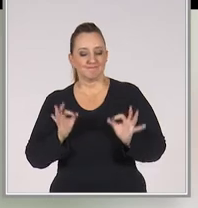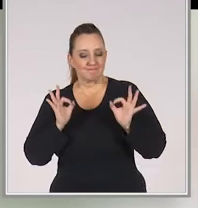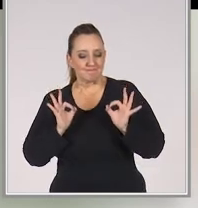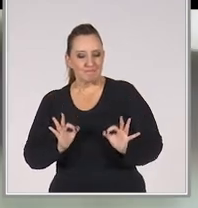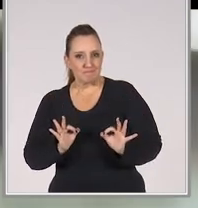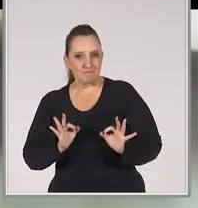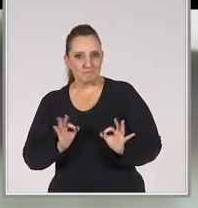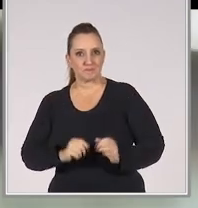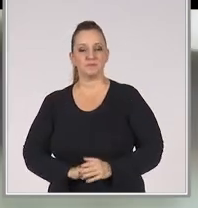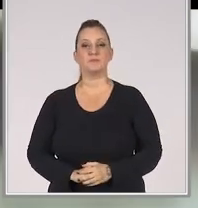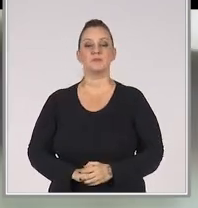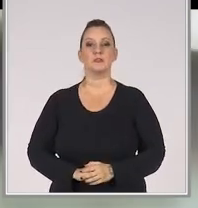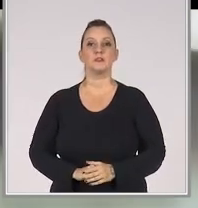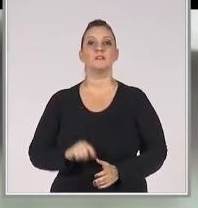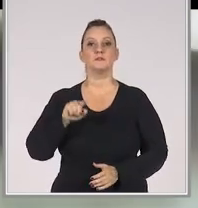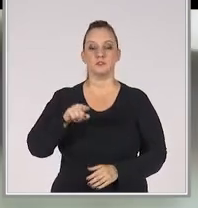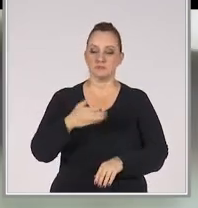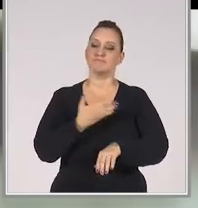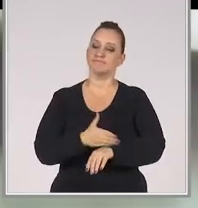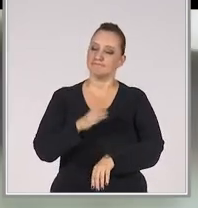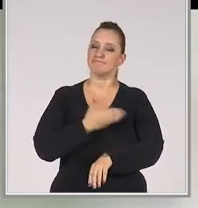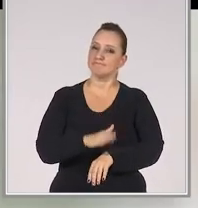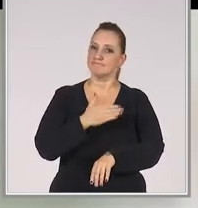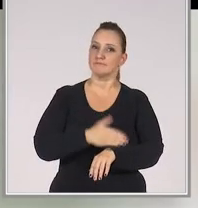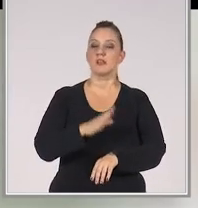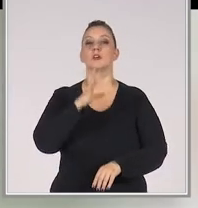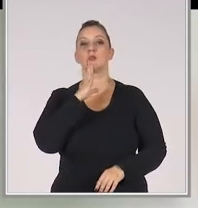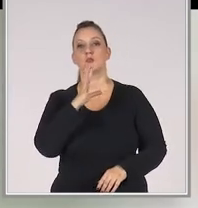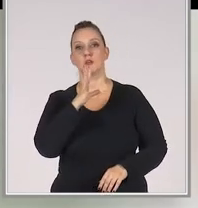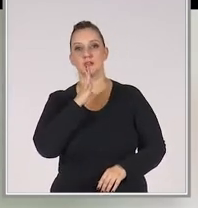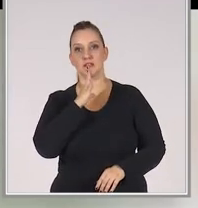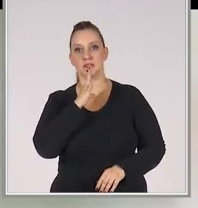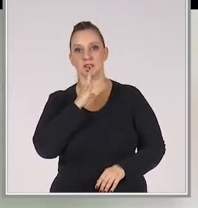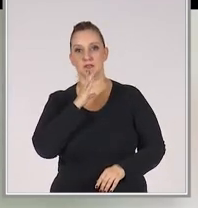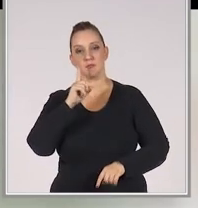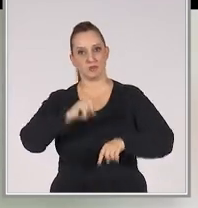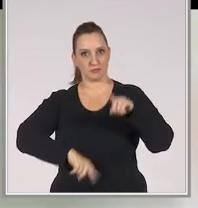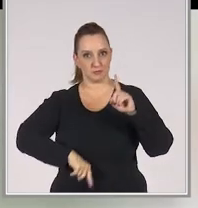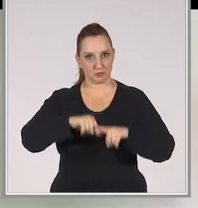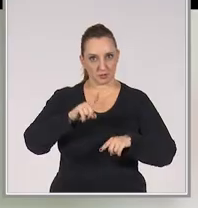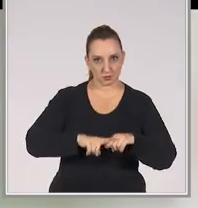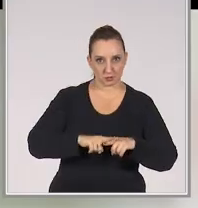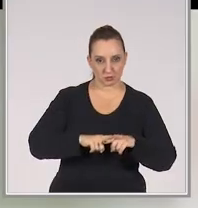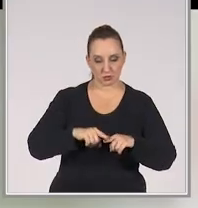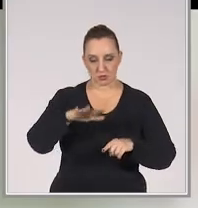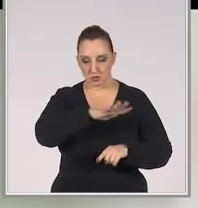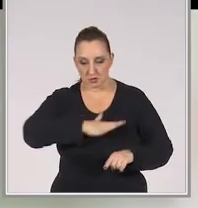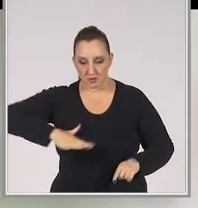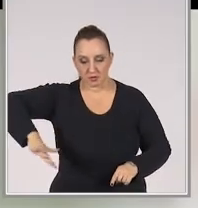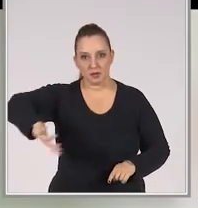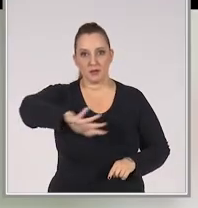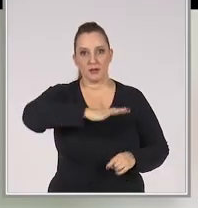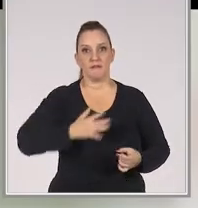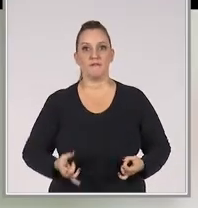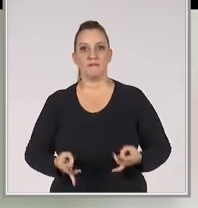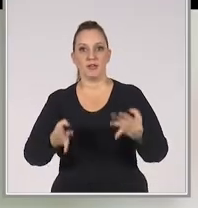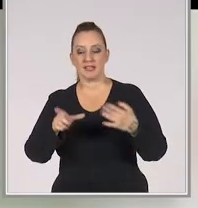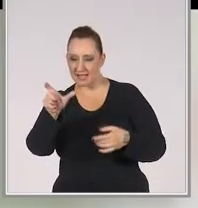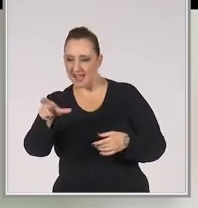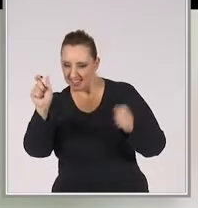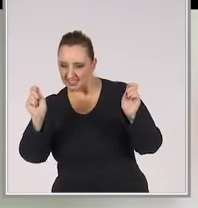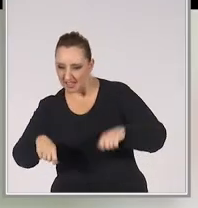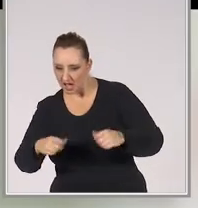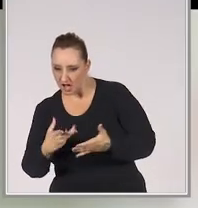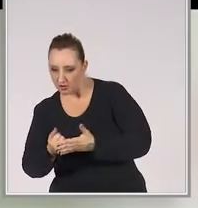específicos. E aí, você treinar. O conhecimento sobre o produto, sobre o mercado, sobre o cliente